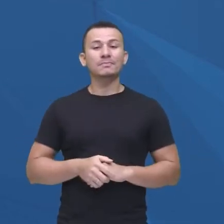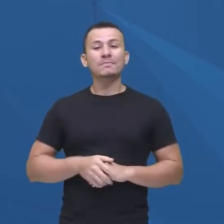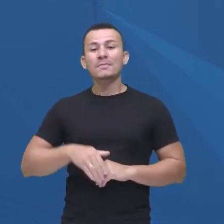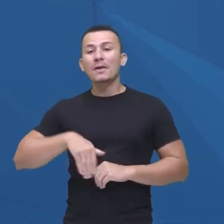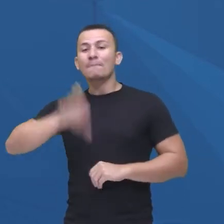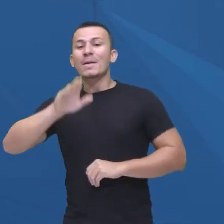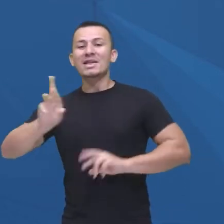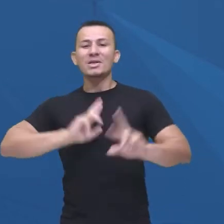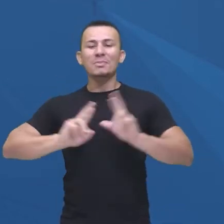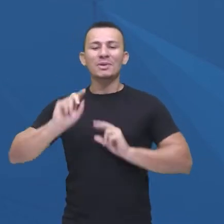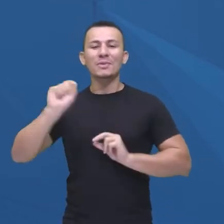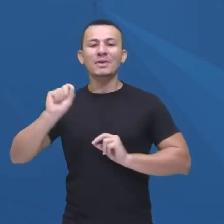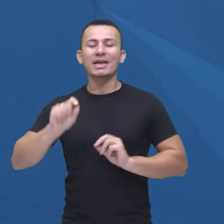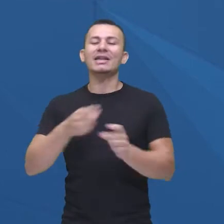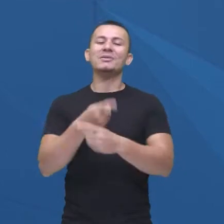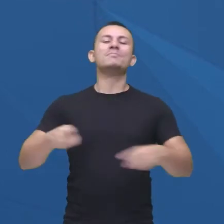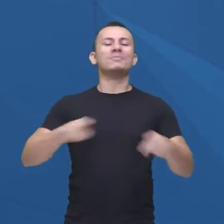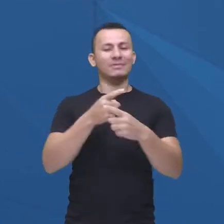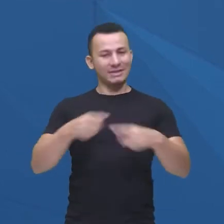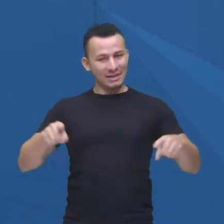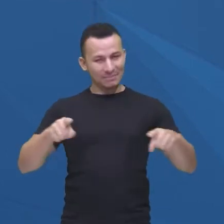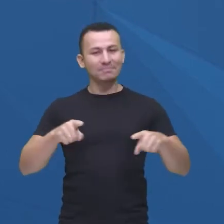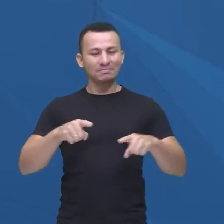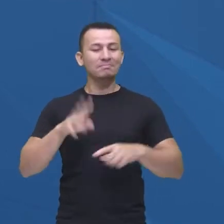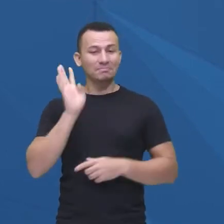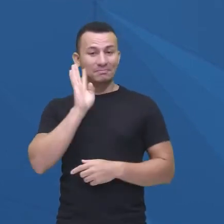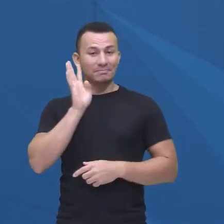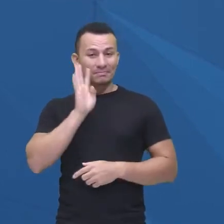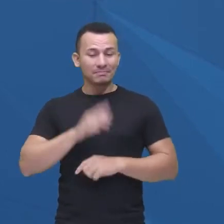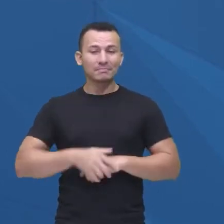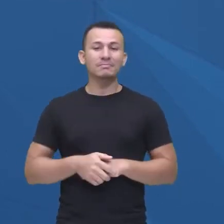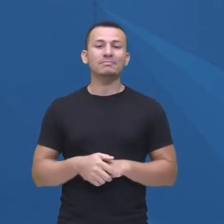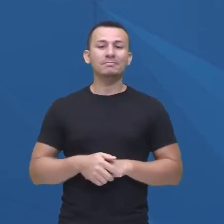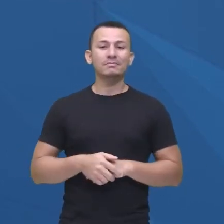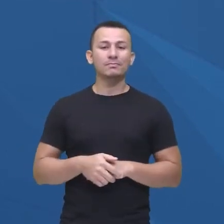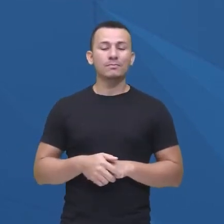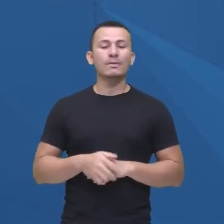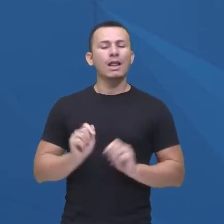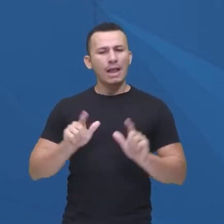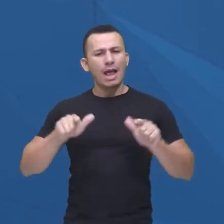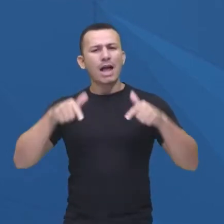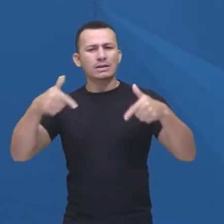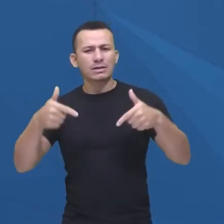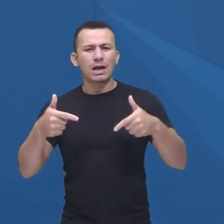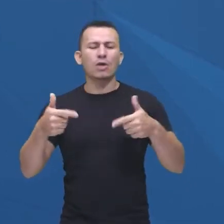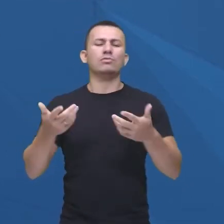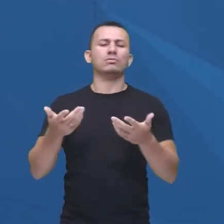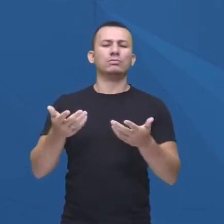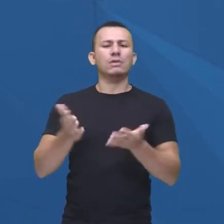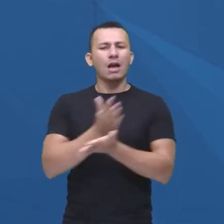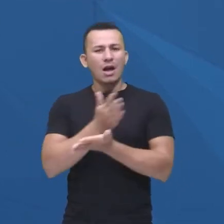gostam de musical. Olha só que legal, né? A gente tem ali a ação, quem gosta mais ali, né?